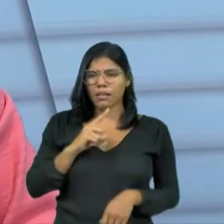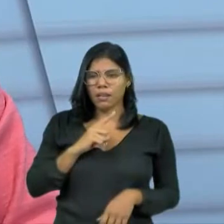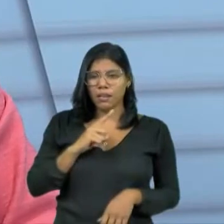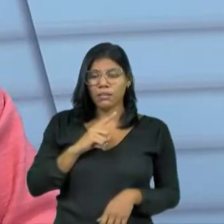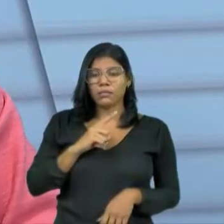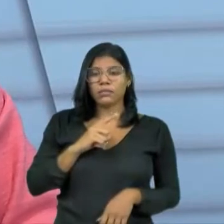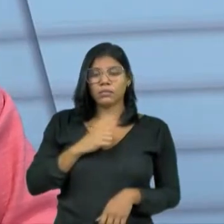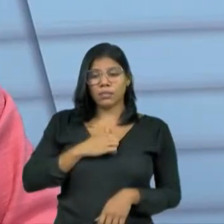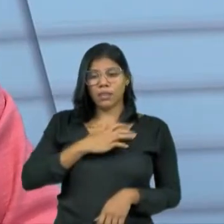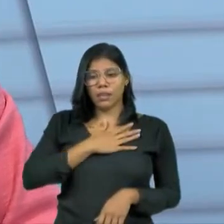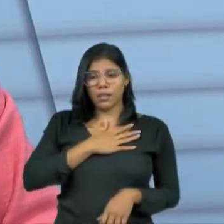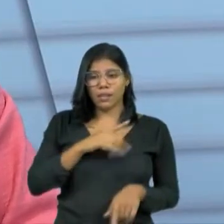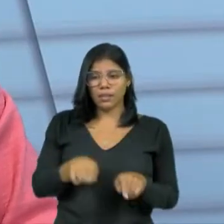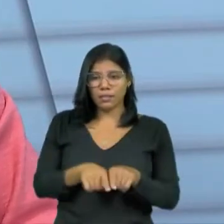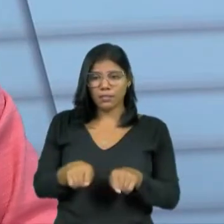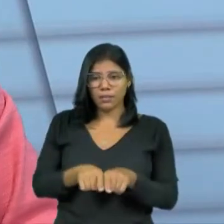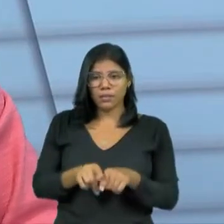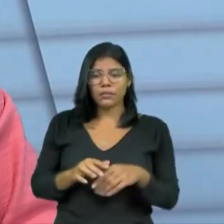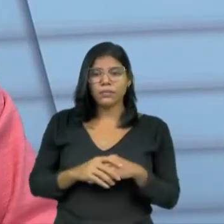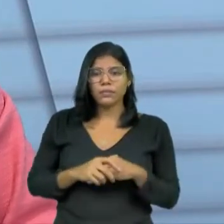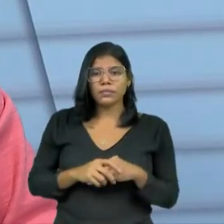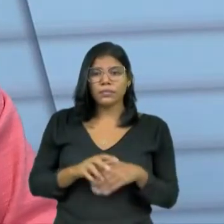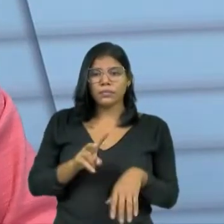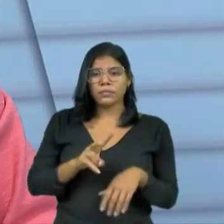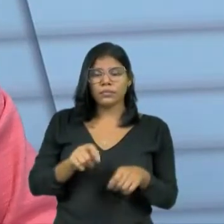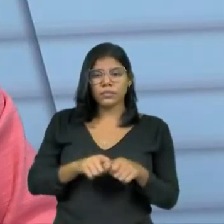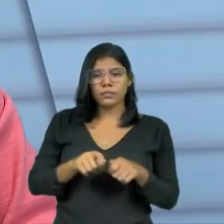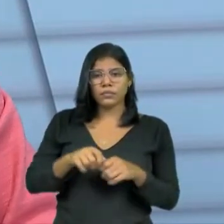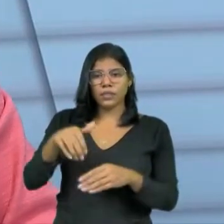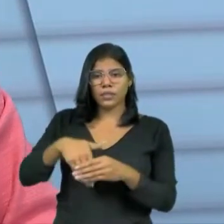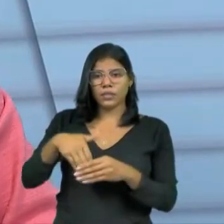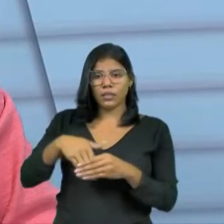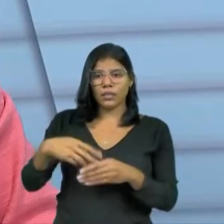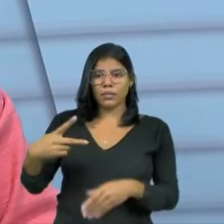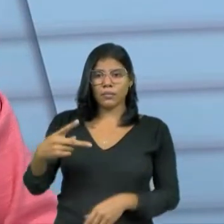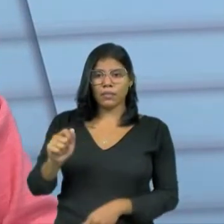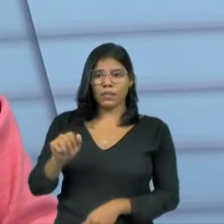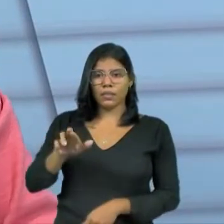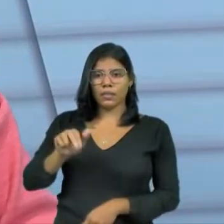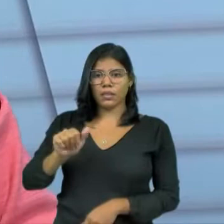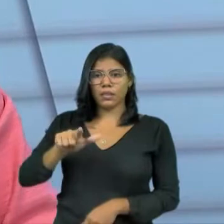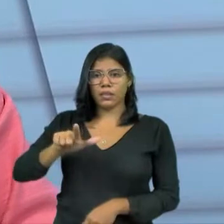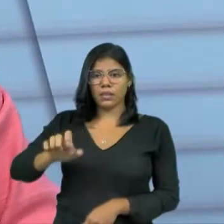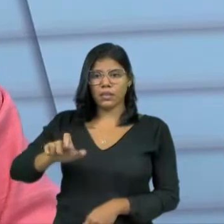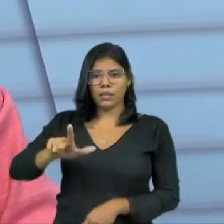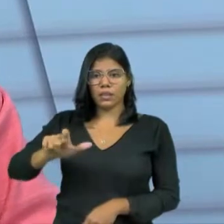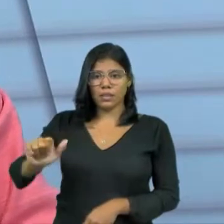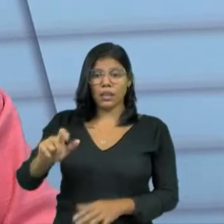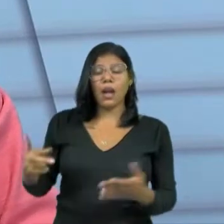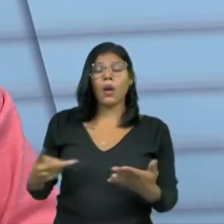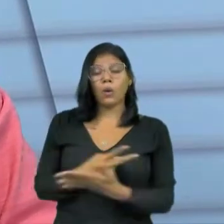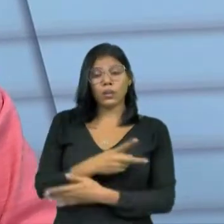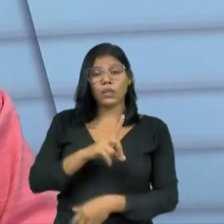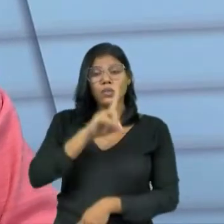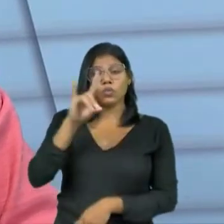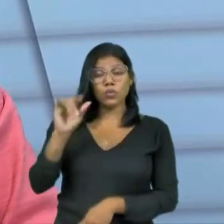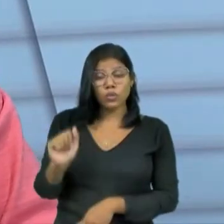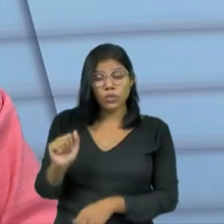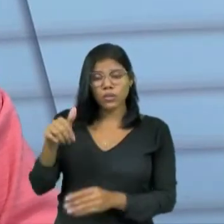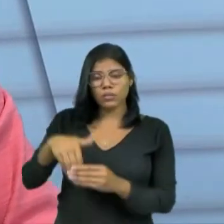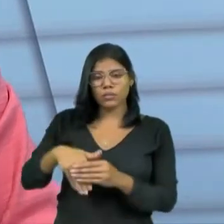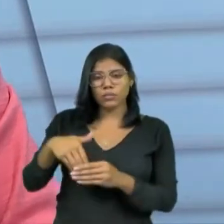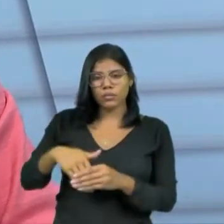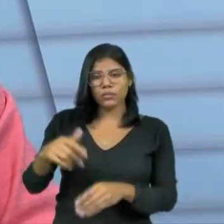Tem militar, sim. Que faz a votação paralela, que é a votação que acontece no dia da eleição. Uma votação paralela para